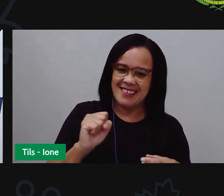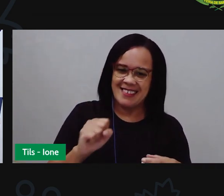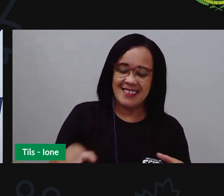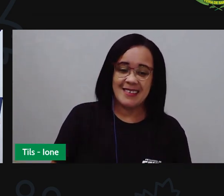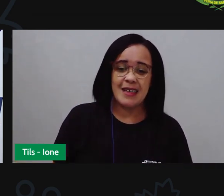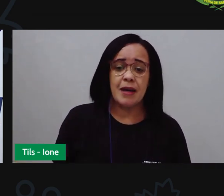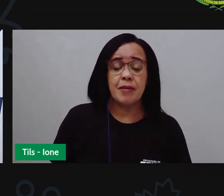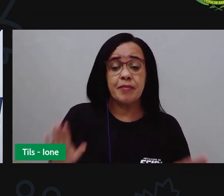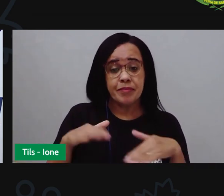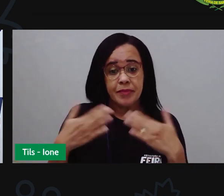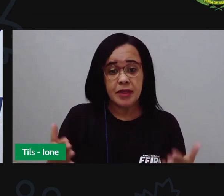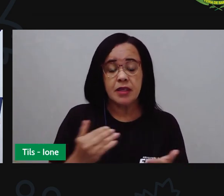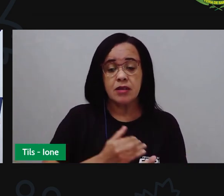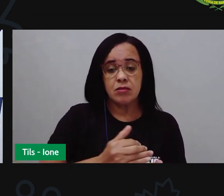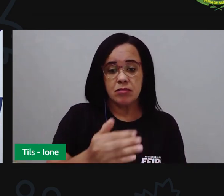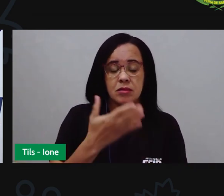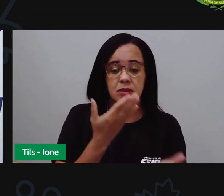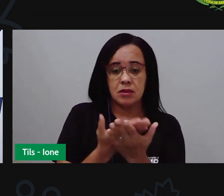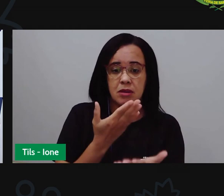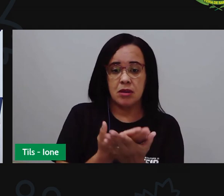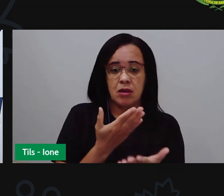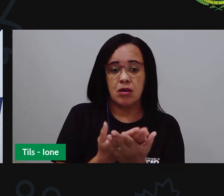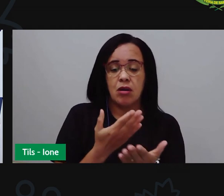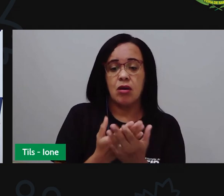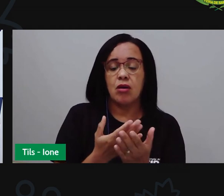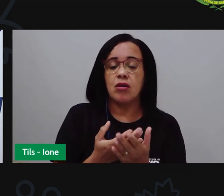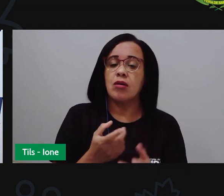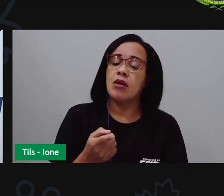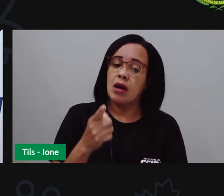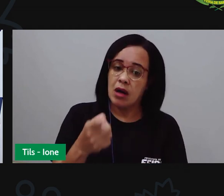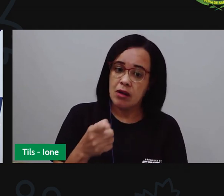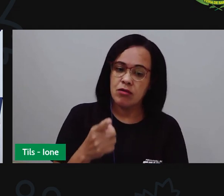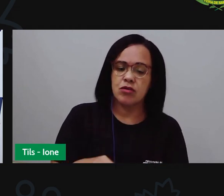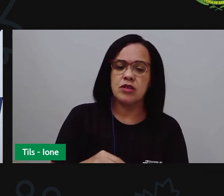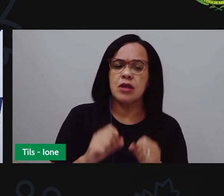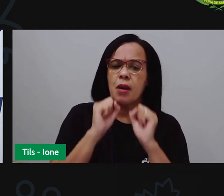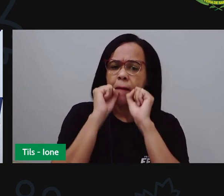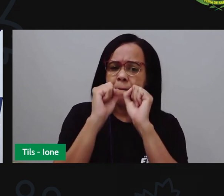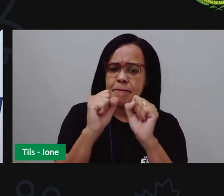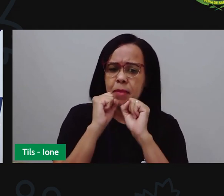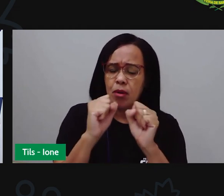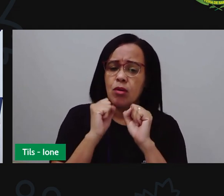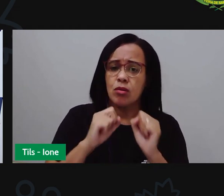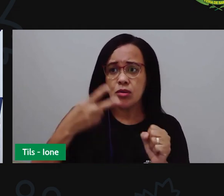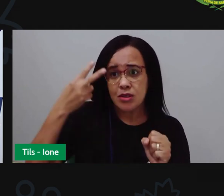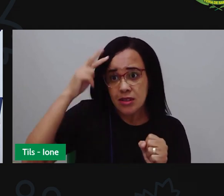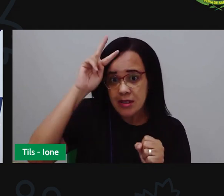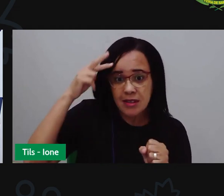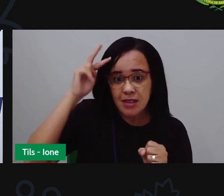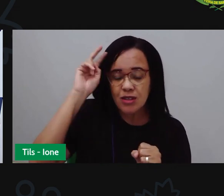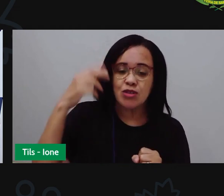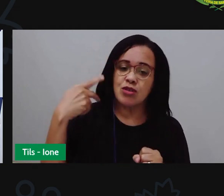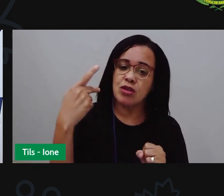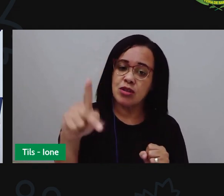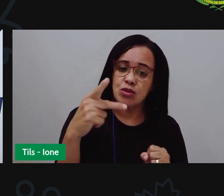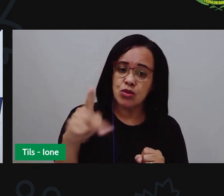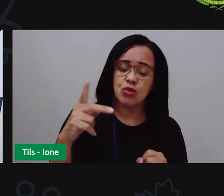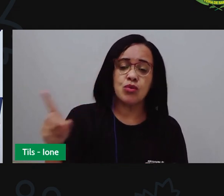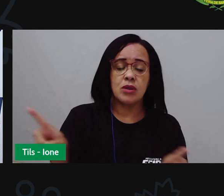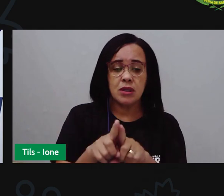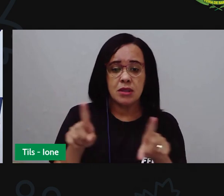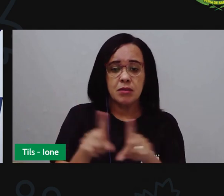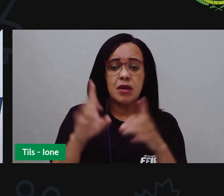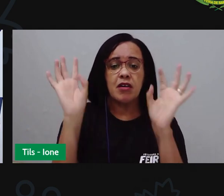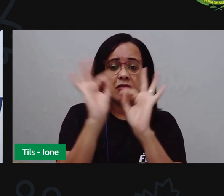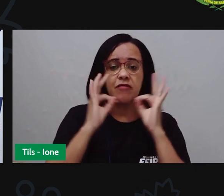você a partir dessa aula faça aí uma relação com a sua história de vida e com a história de vida da